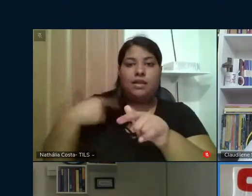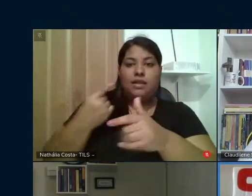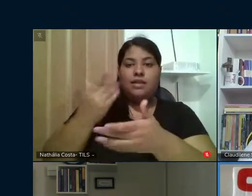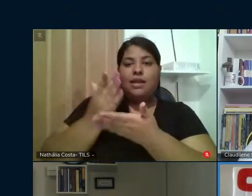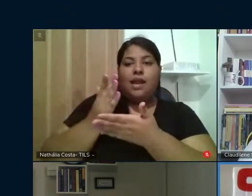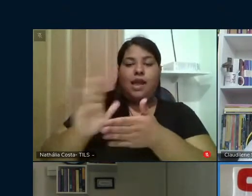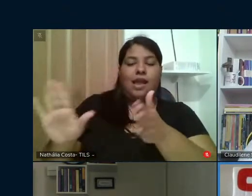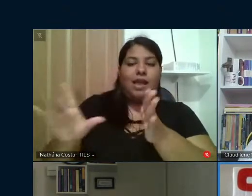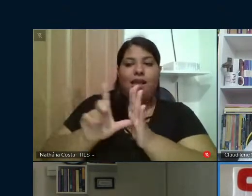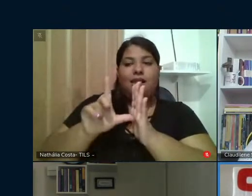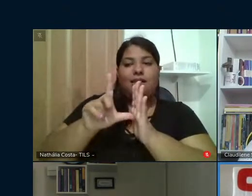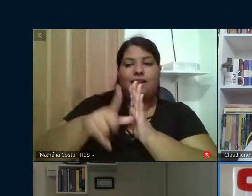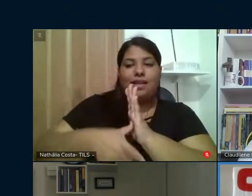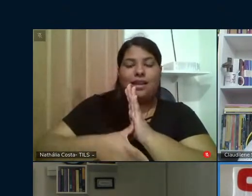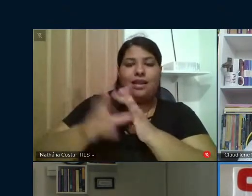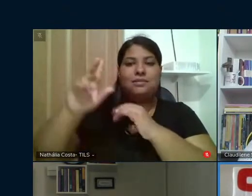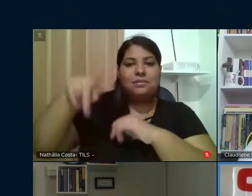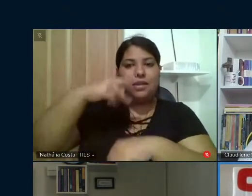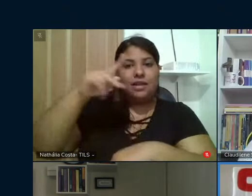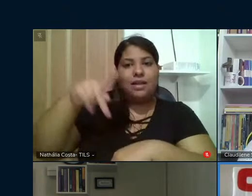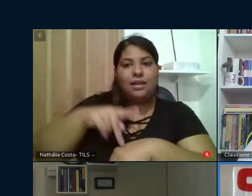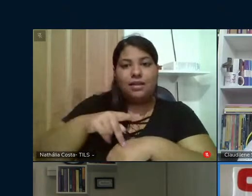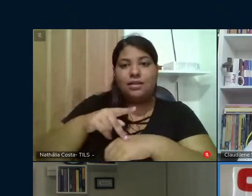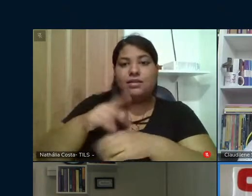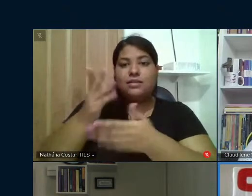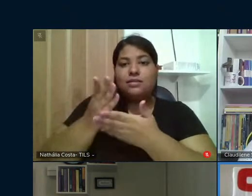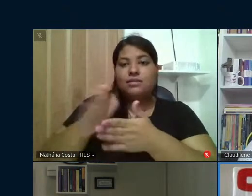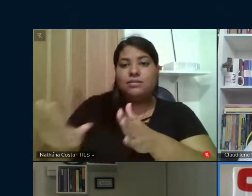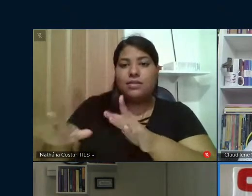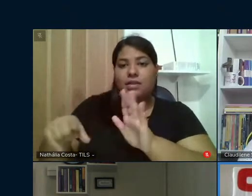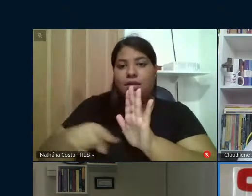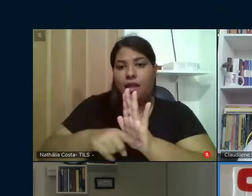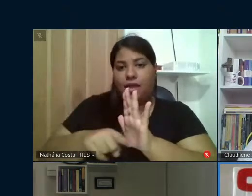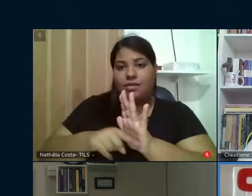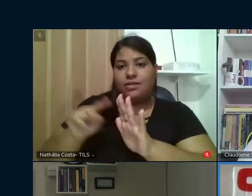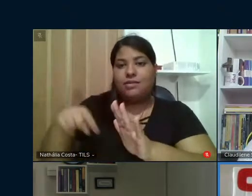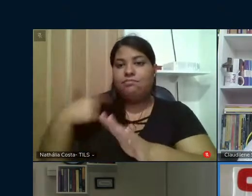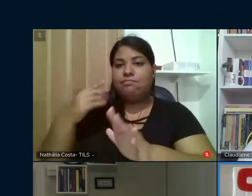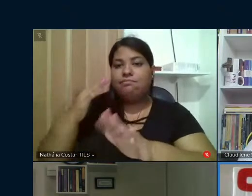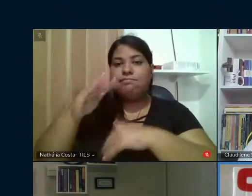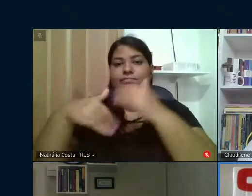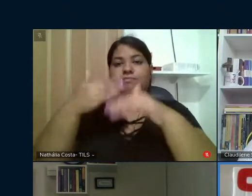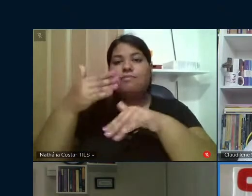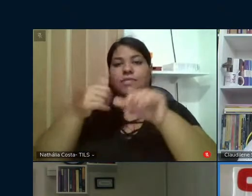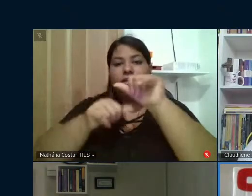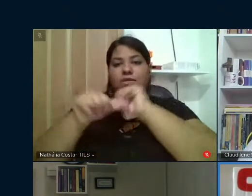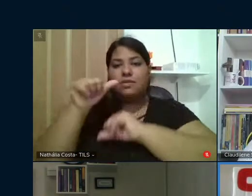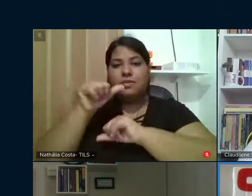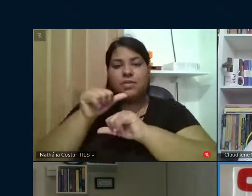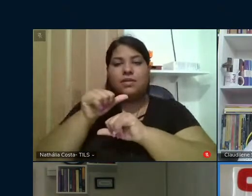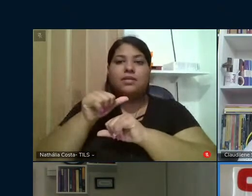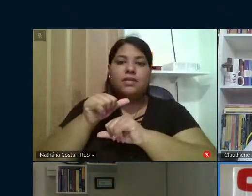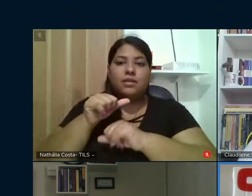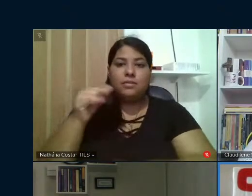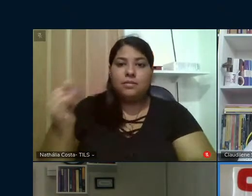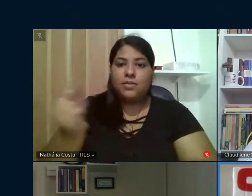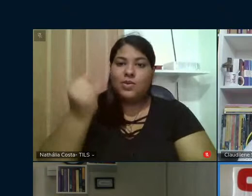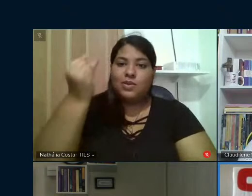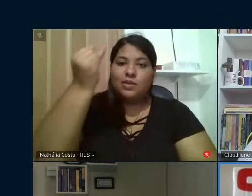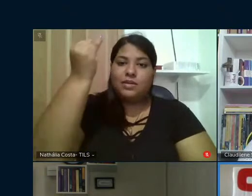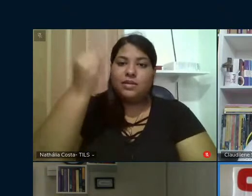atraso em nosso país, derrotar o negacionismo e avançar numa transformação em mudanças importante.